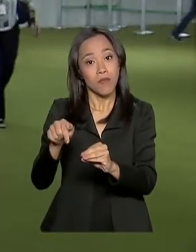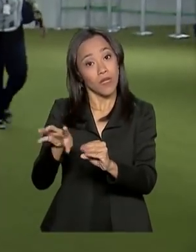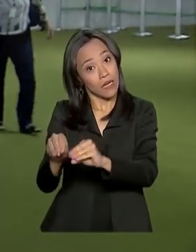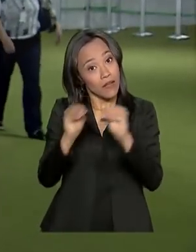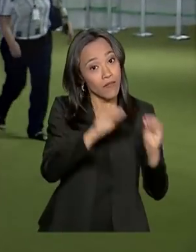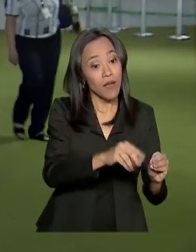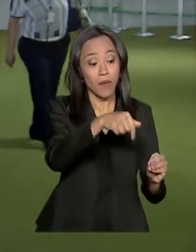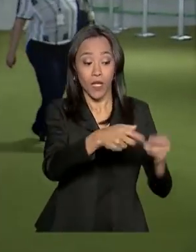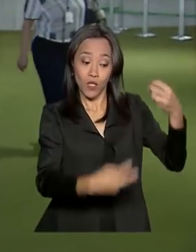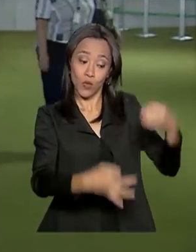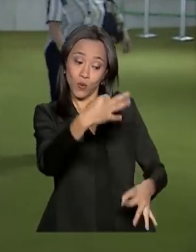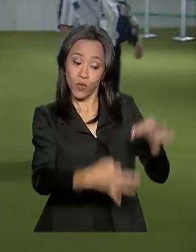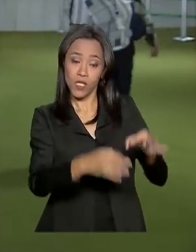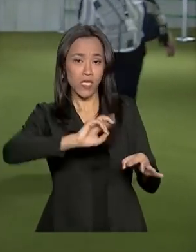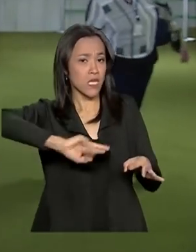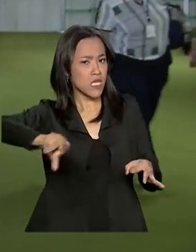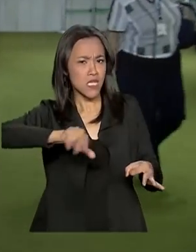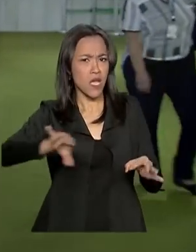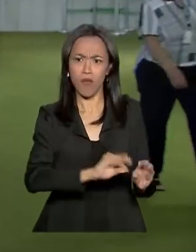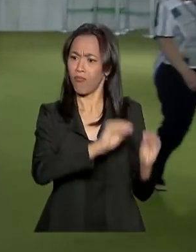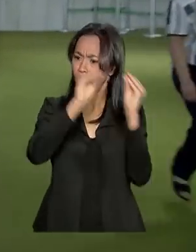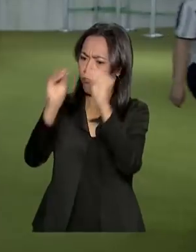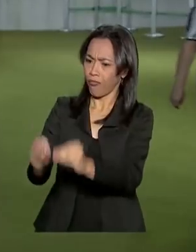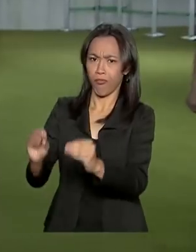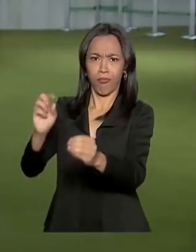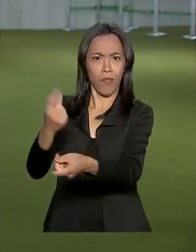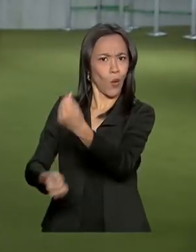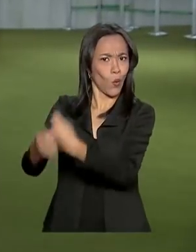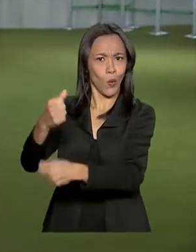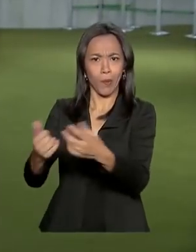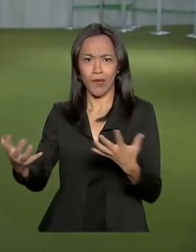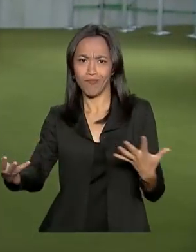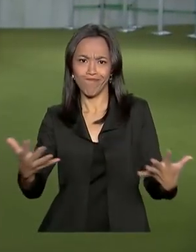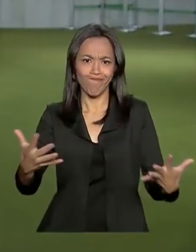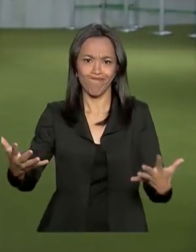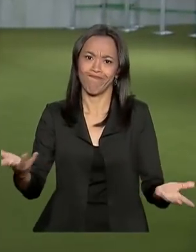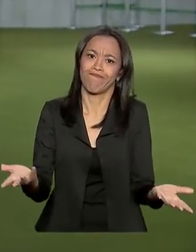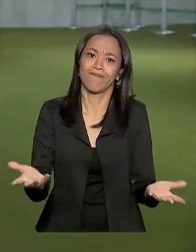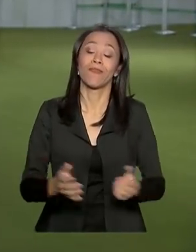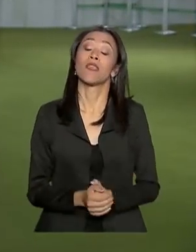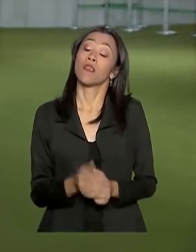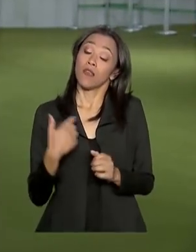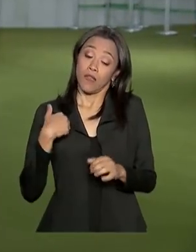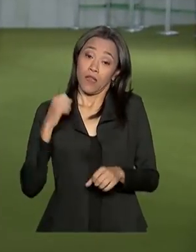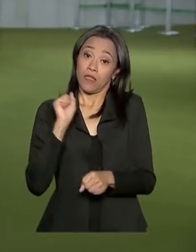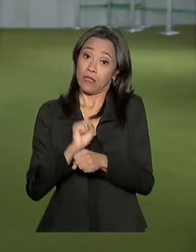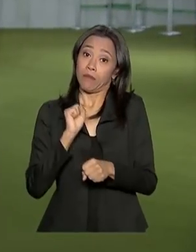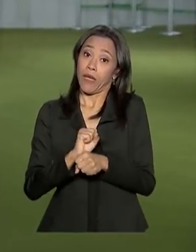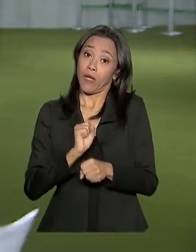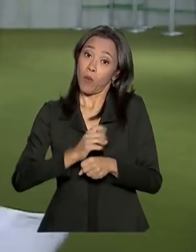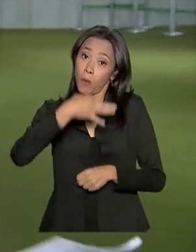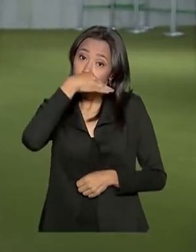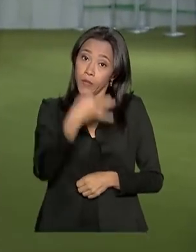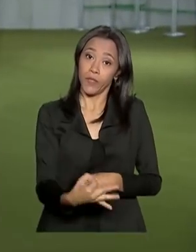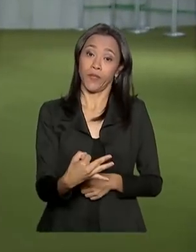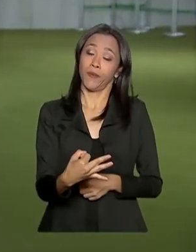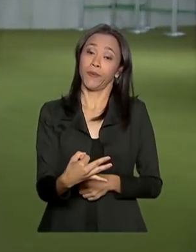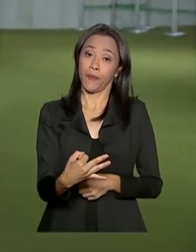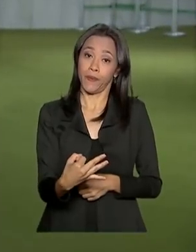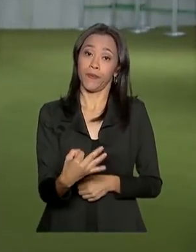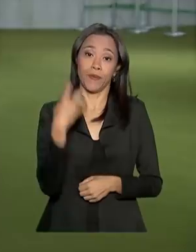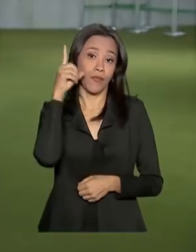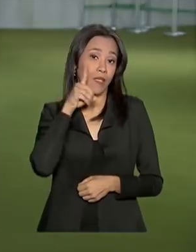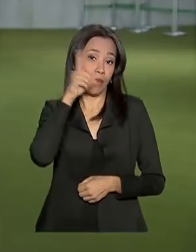Ontem, durante transmissão ao vivo nas redes sociais, o presidente Jair Bolsonaro disse que espera uma mudança de posicionamento dos